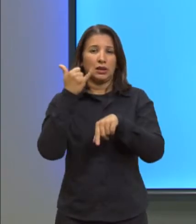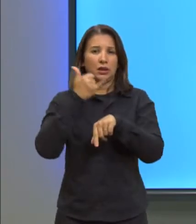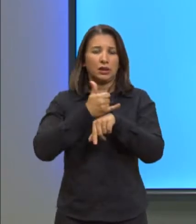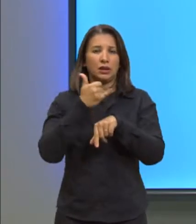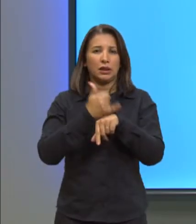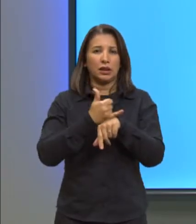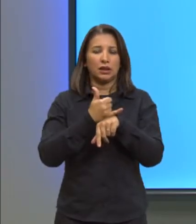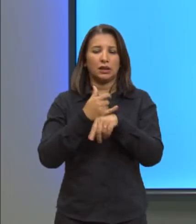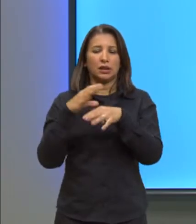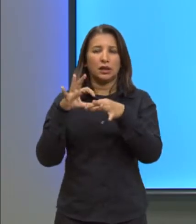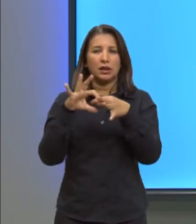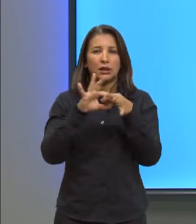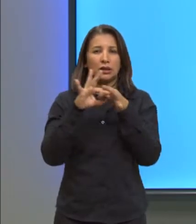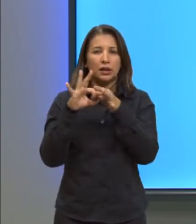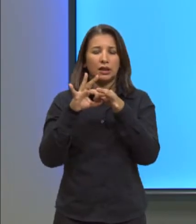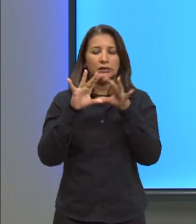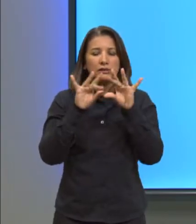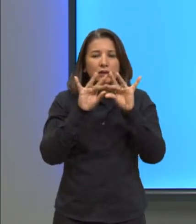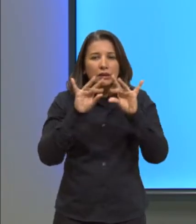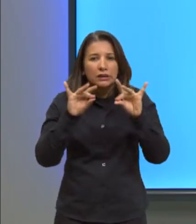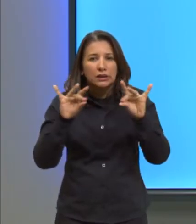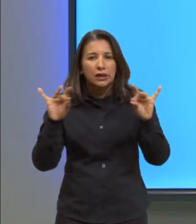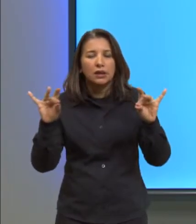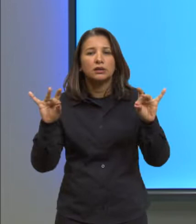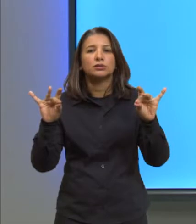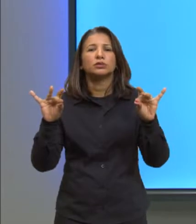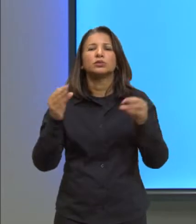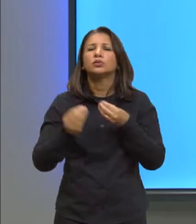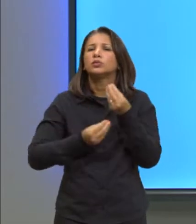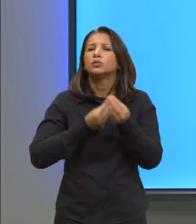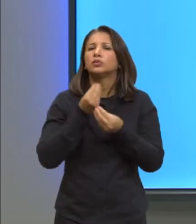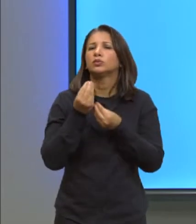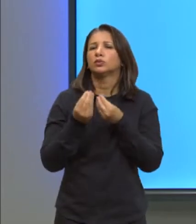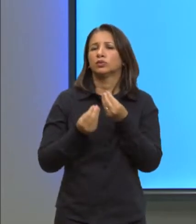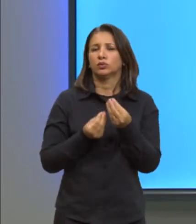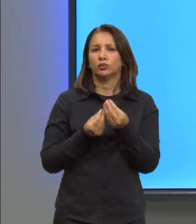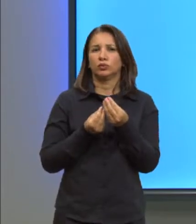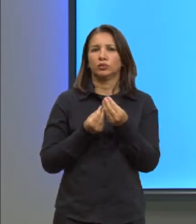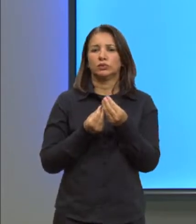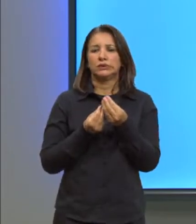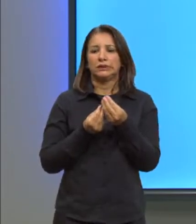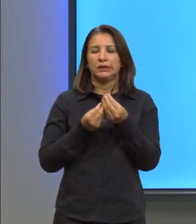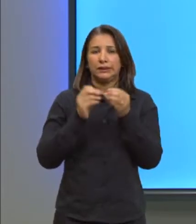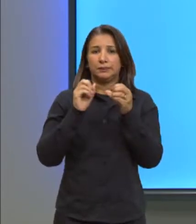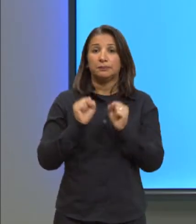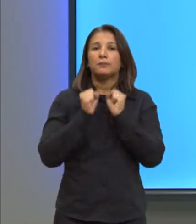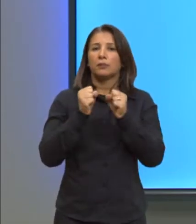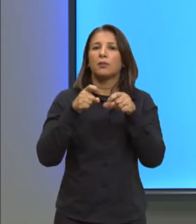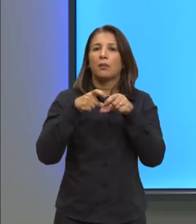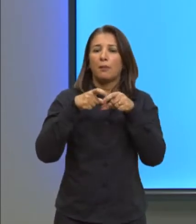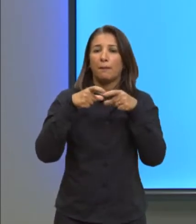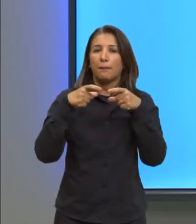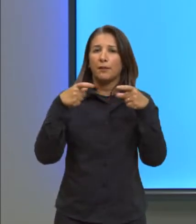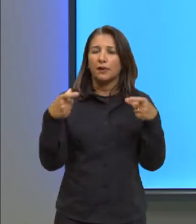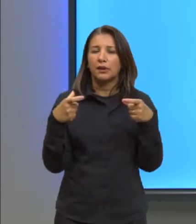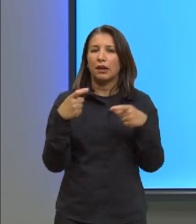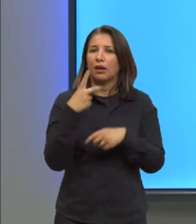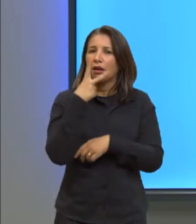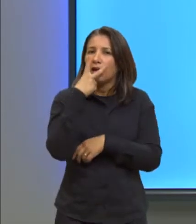são conectados, soldados, de forma que eles aumentem na mesma